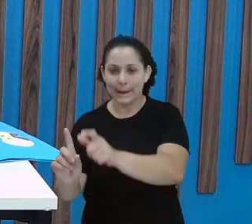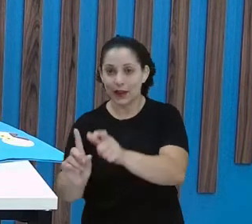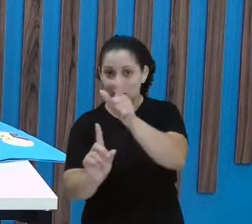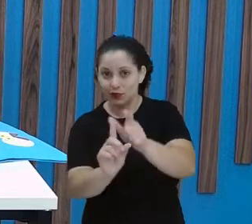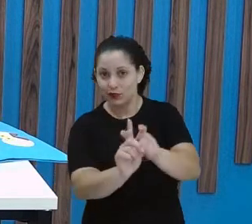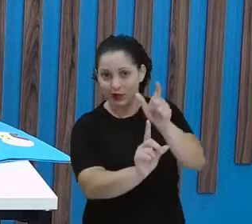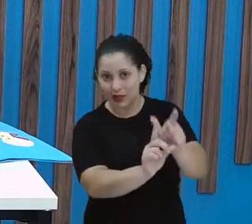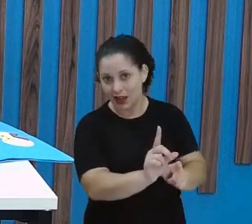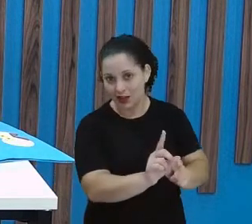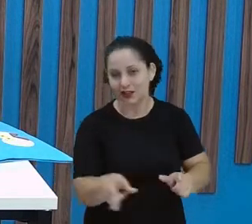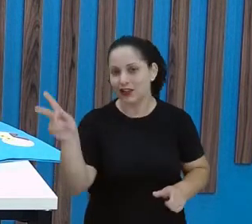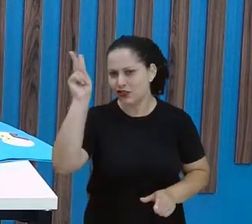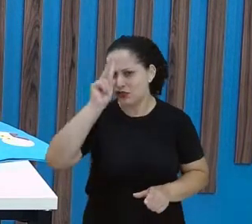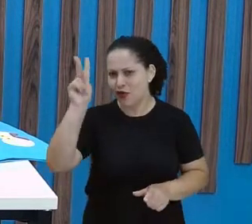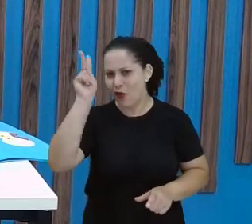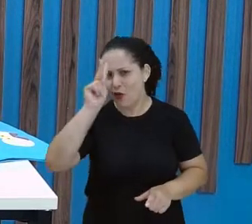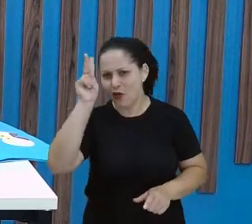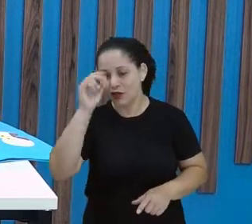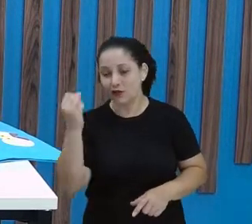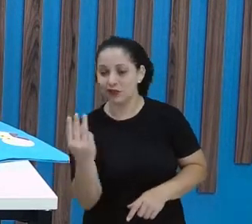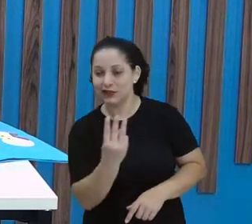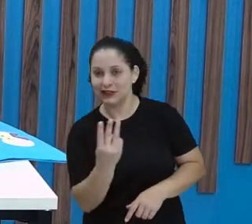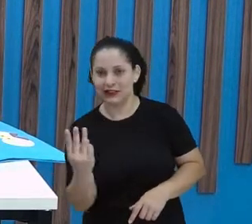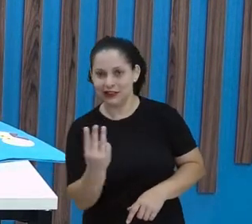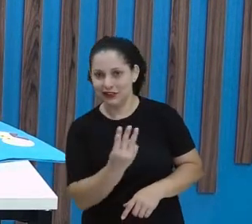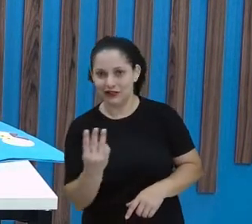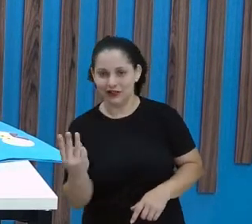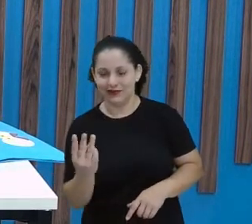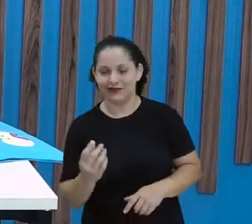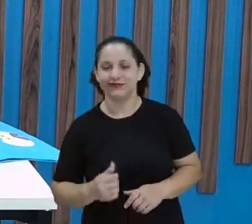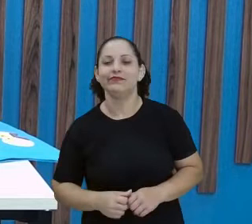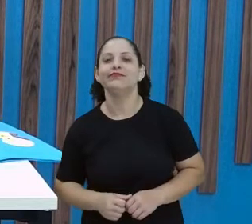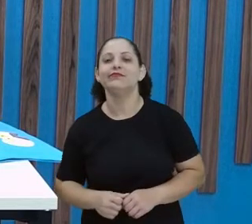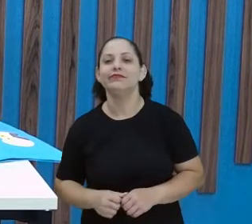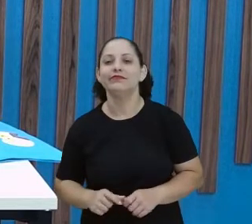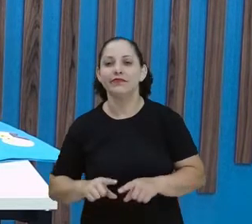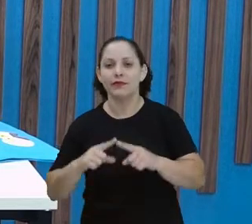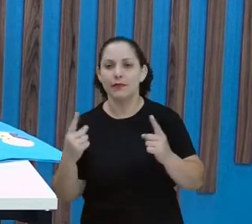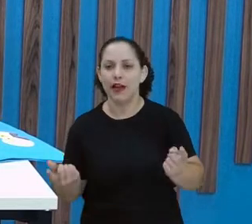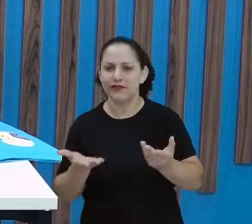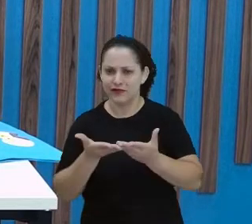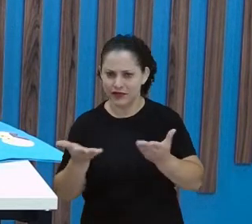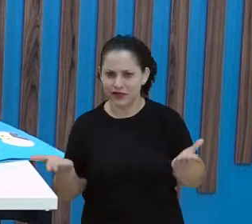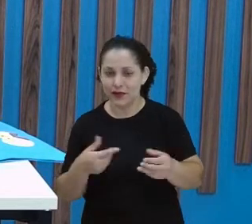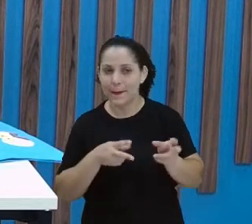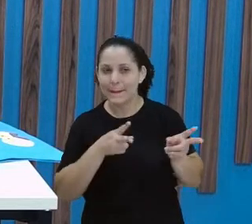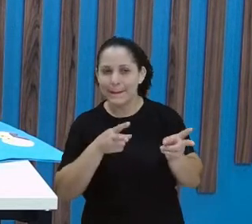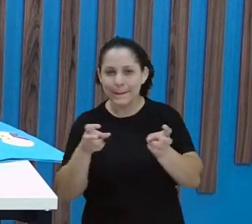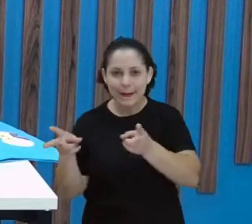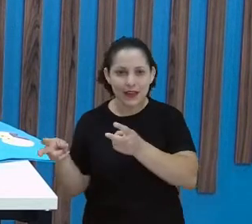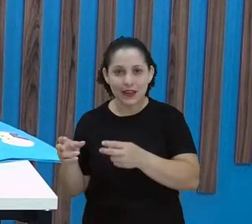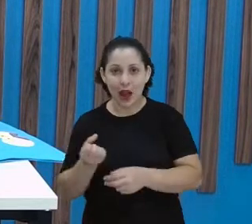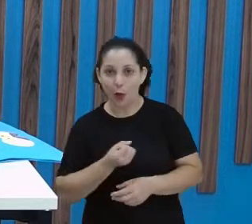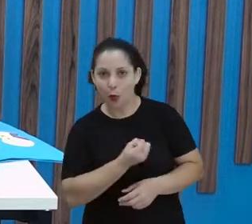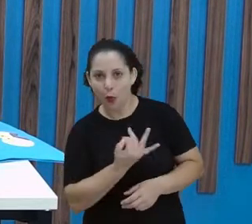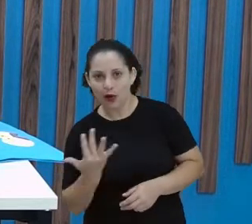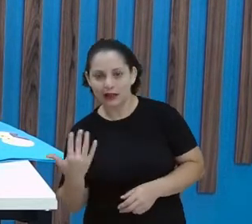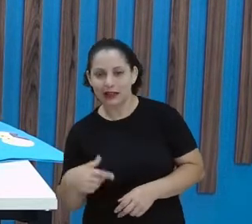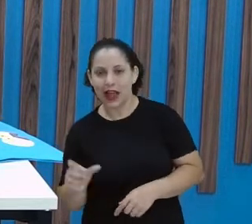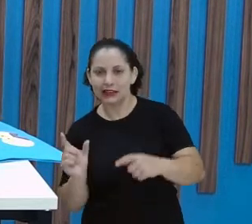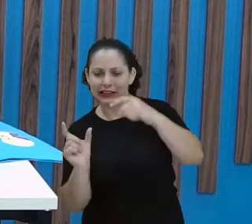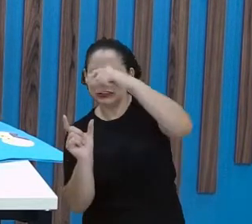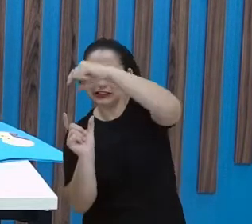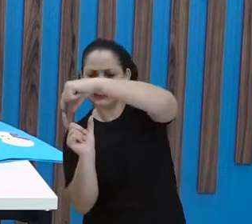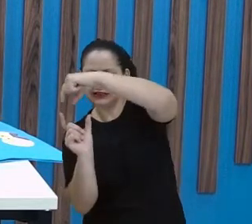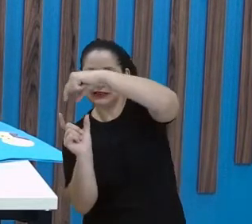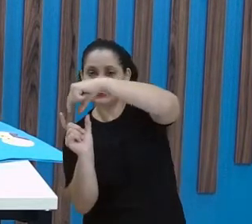história. Dos primeiros. Porque a gente faltou outros nomes aí, né? Mas perceberam a quantidade de sílabas, né? Por isso que agora